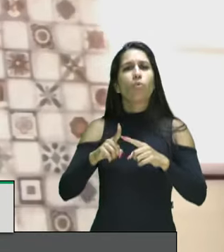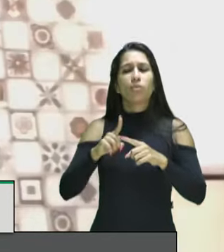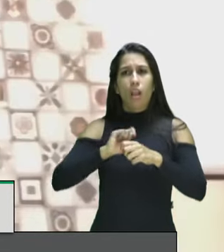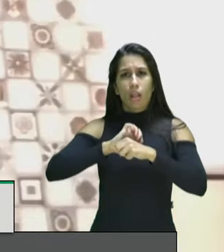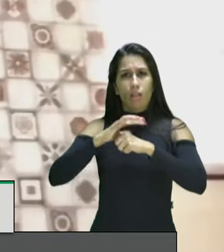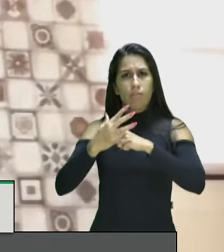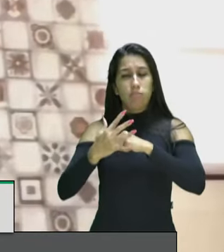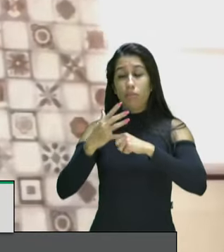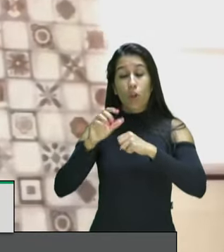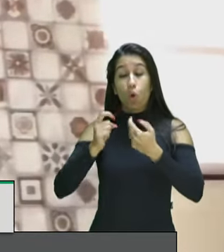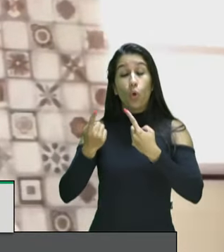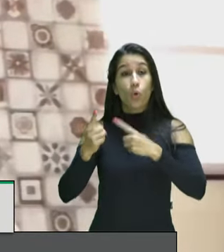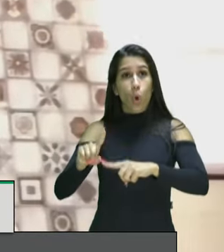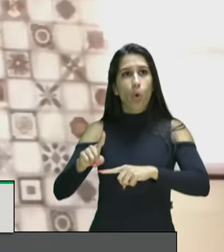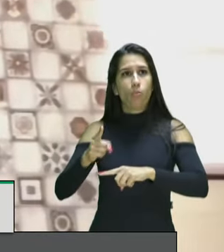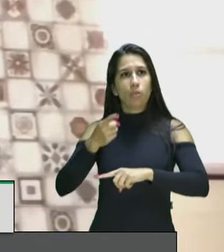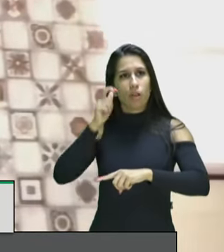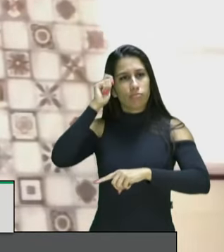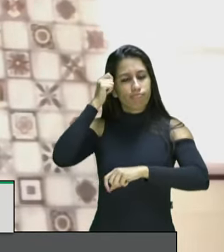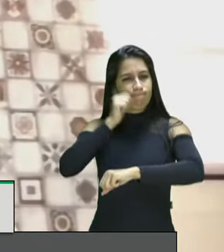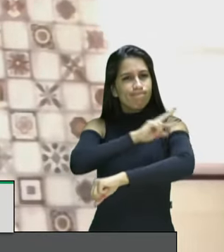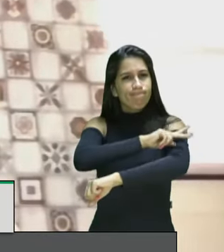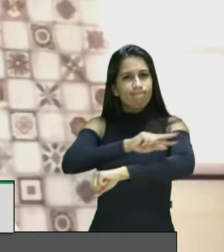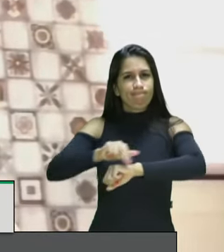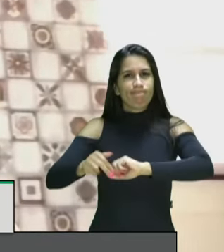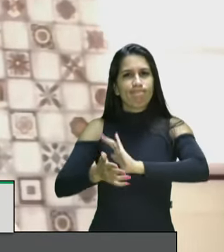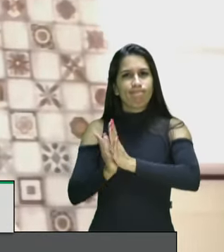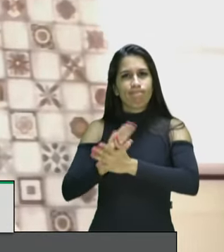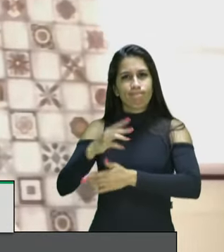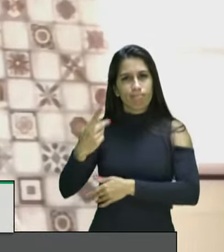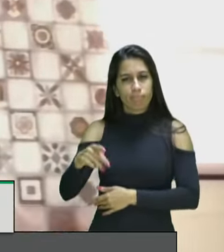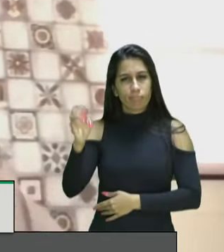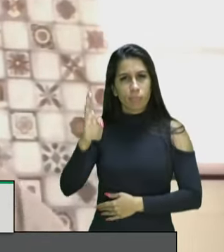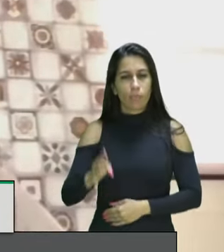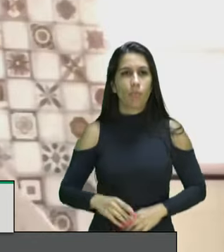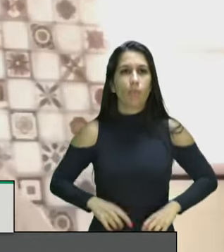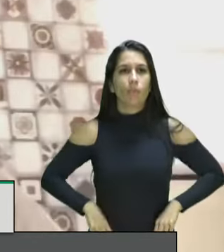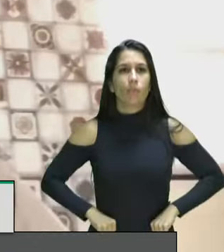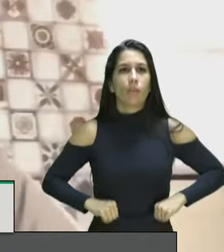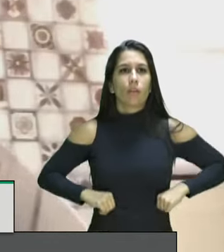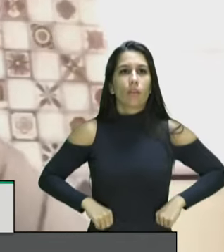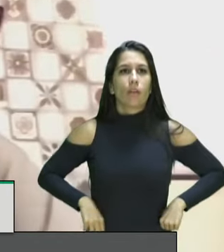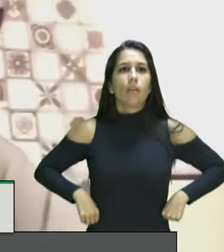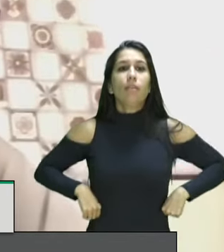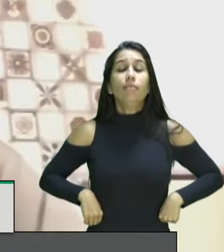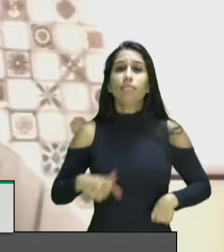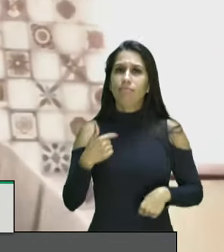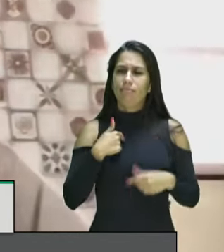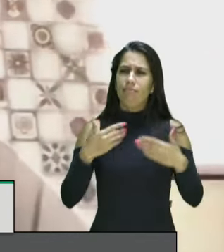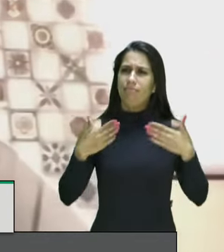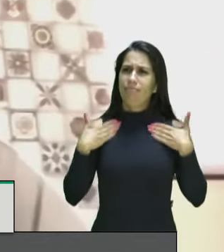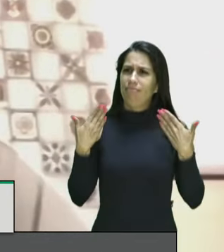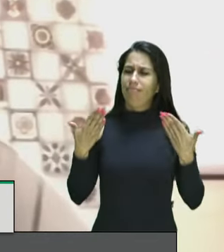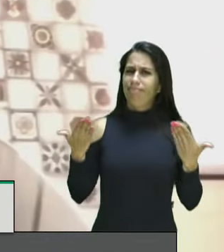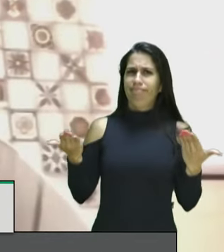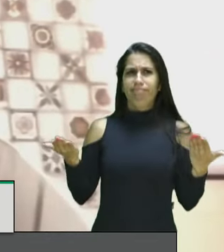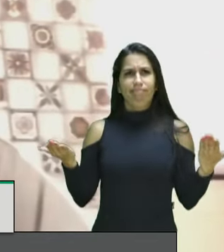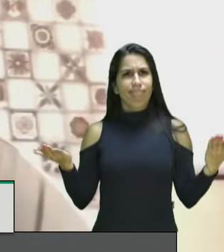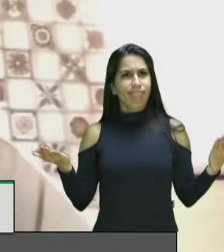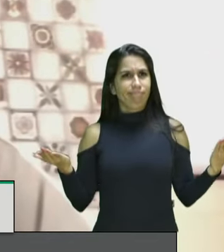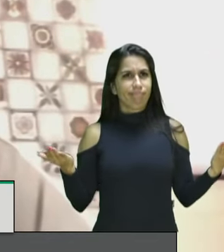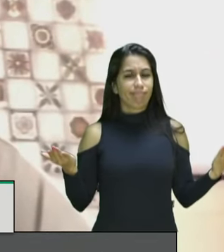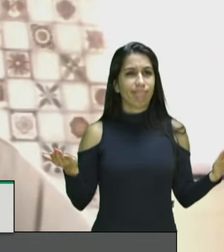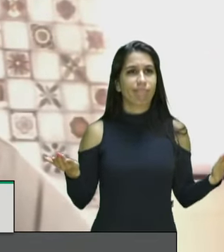absurdo hostil à população negra como é o Brasil me surpreende companheiras companheiros